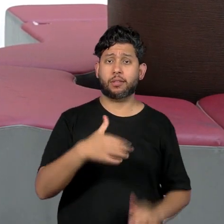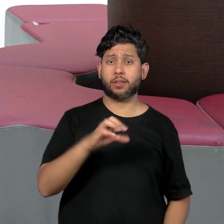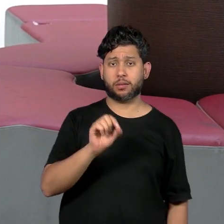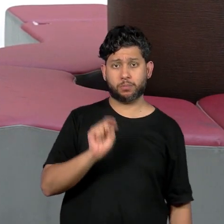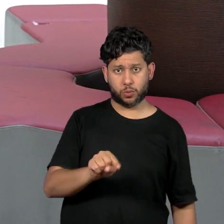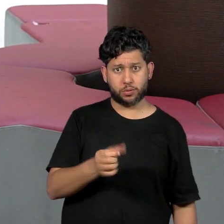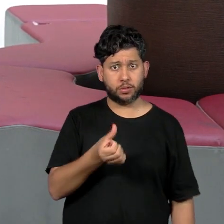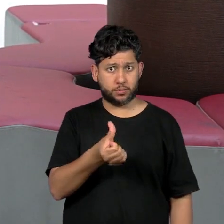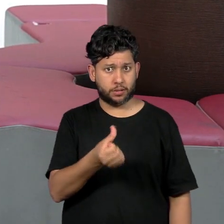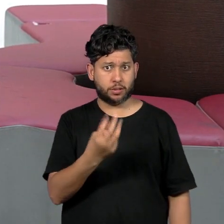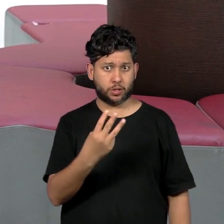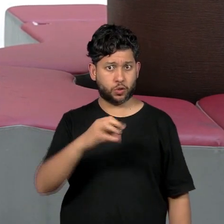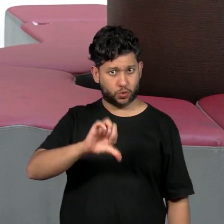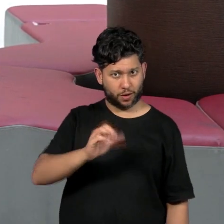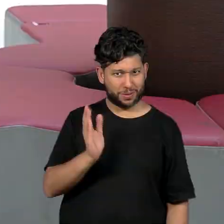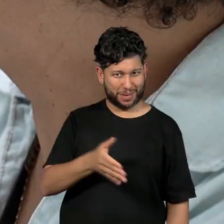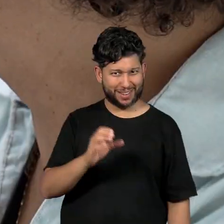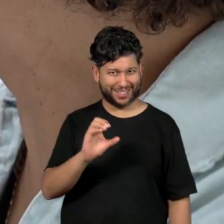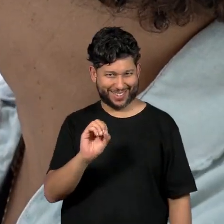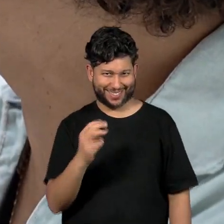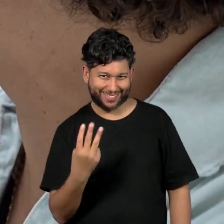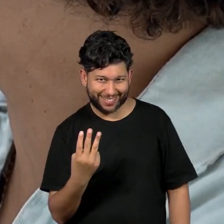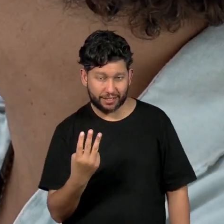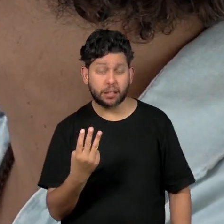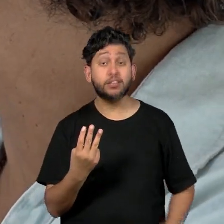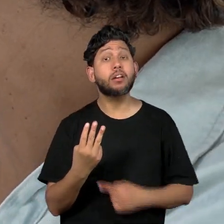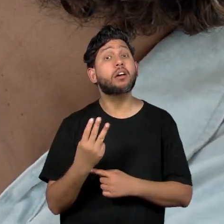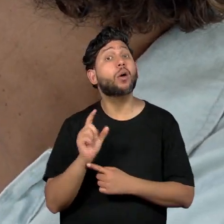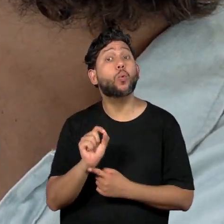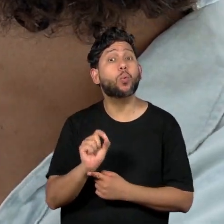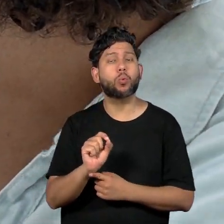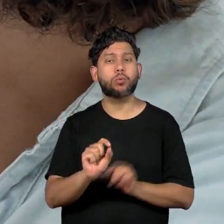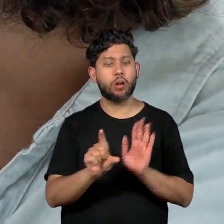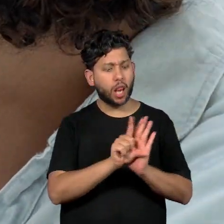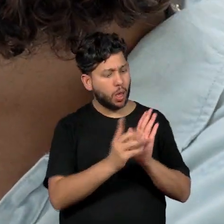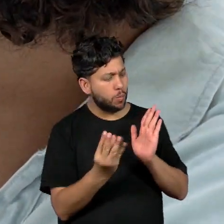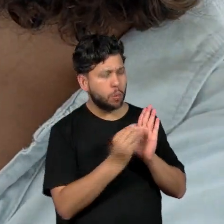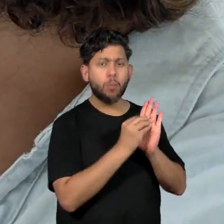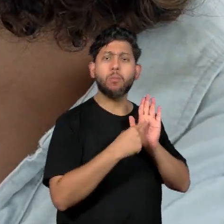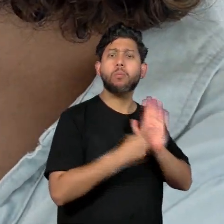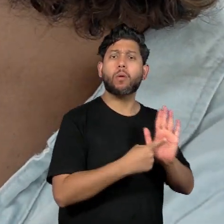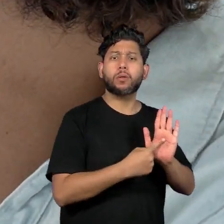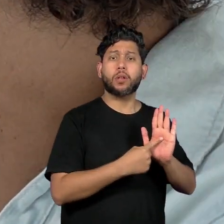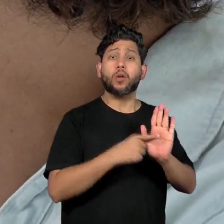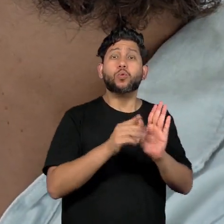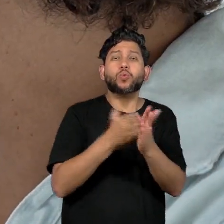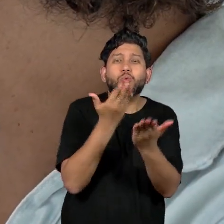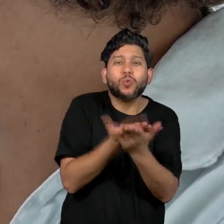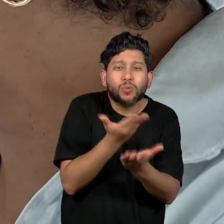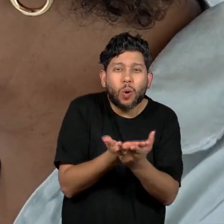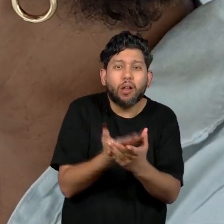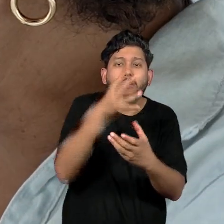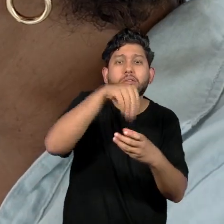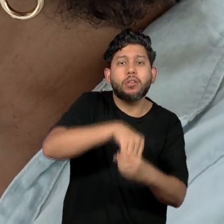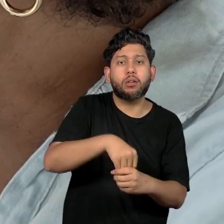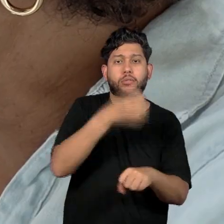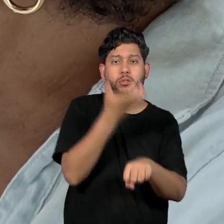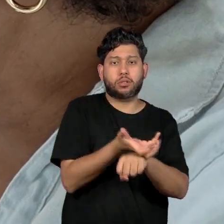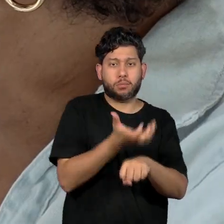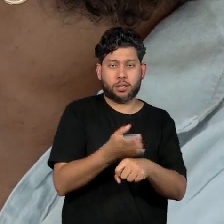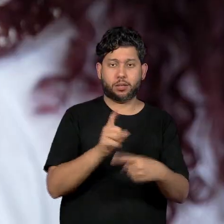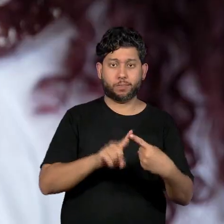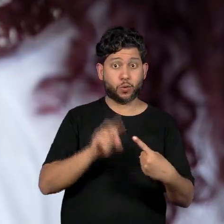.639 barra 3, que é uma lei que diz que nós no currículo brasileiro, nós temos que trabalhar em